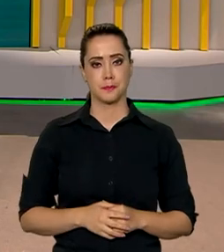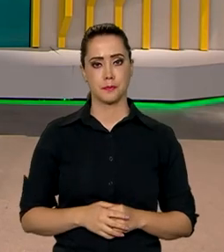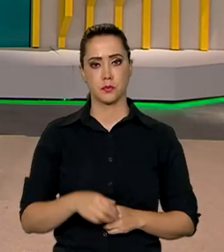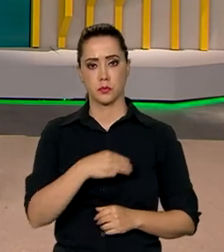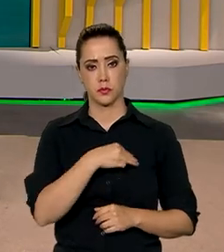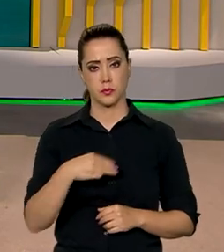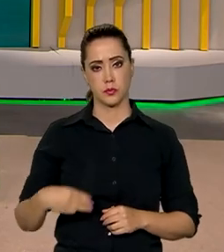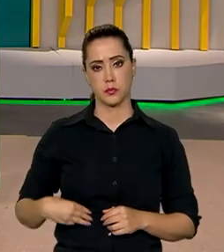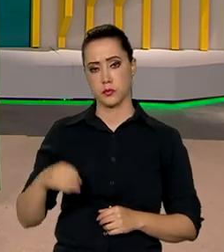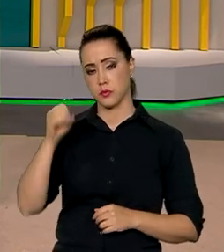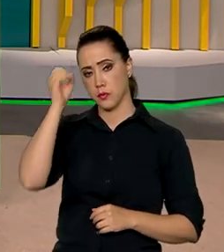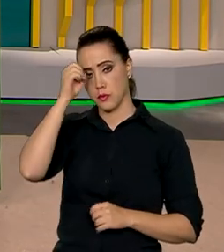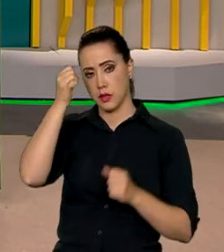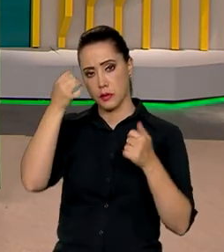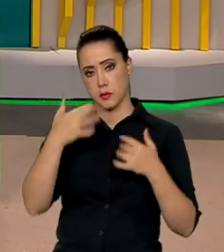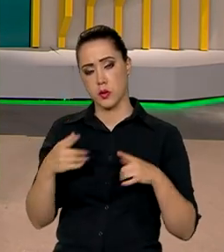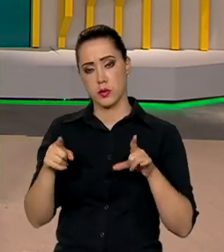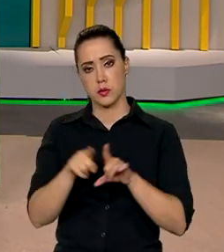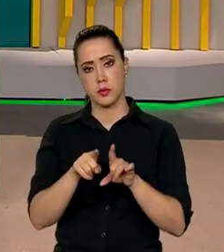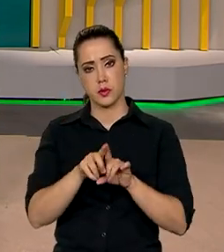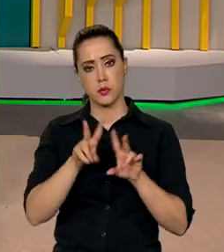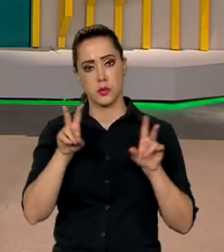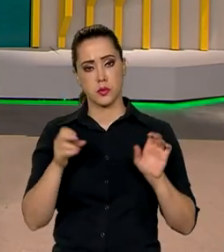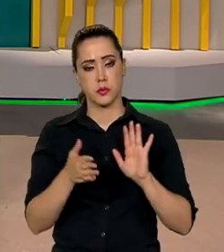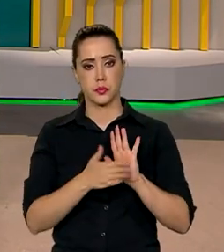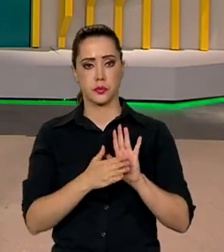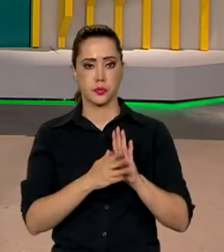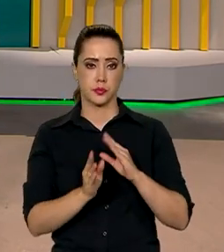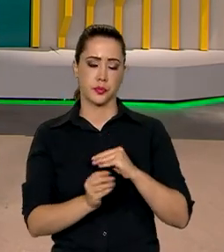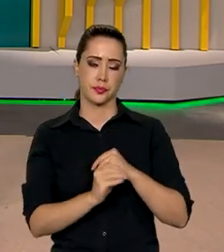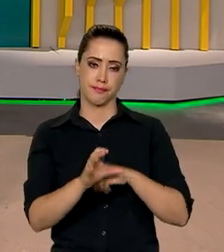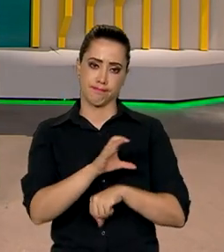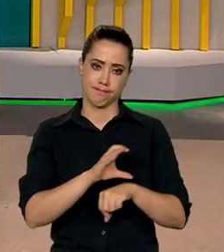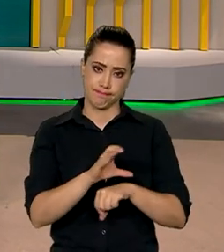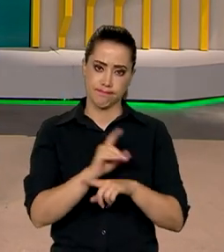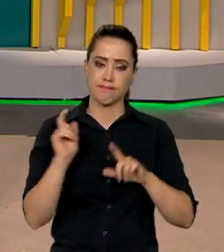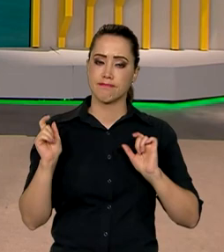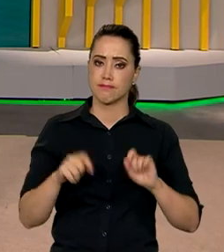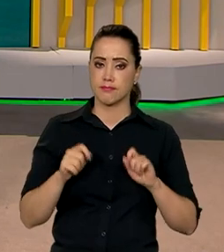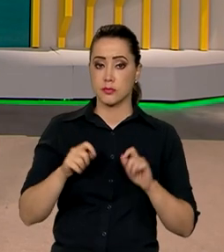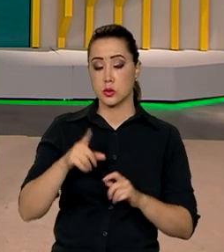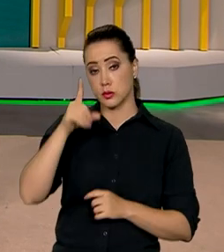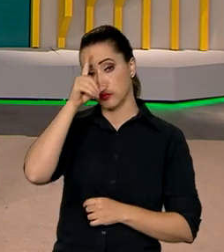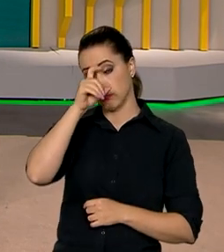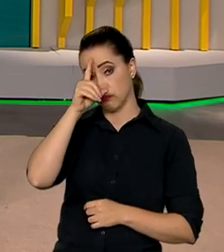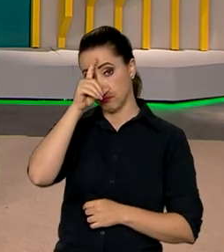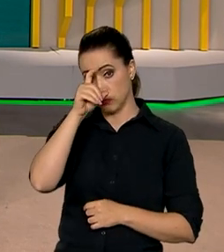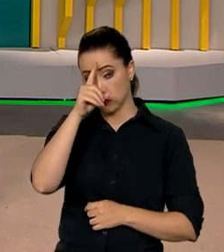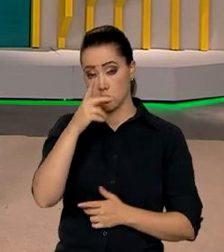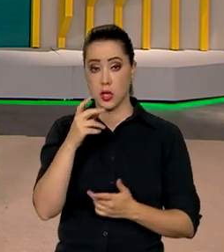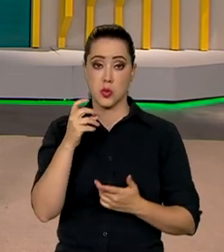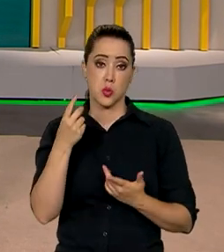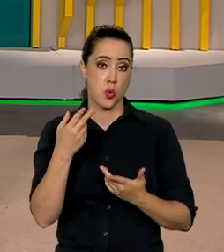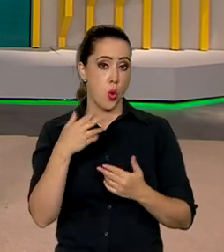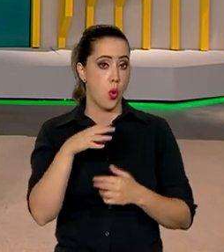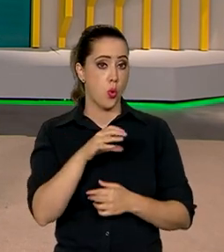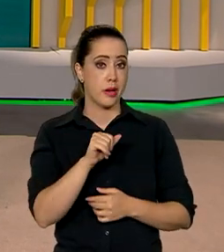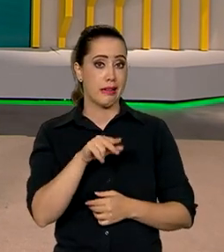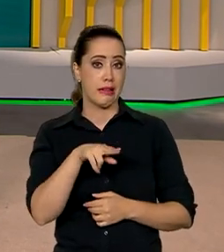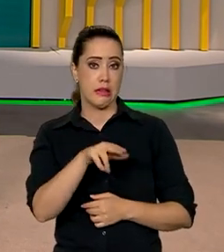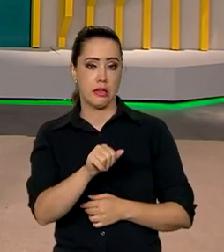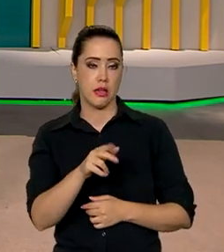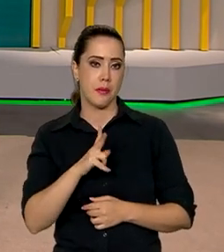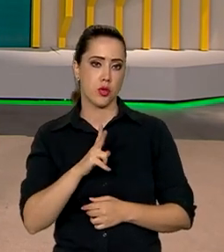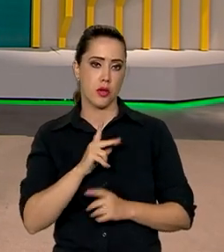O ministro Alexandre Padilha também falou hoje sobre a proposta de emenda à Constituição que permite que hospitais e clínicas